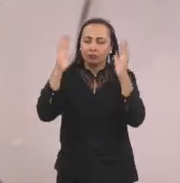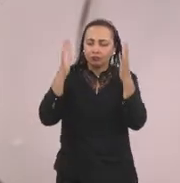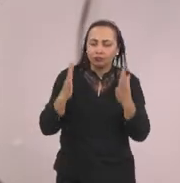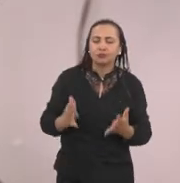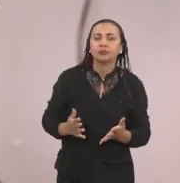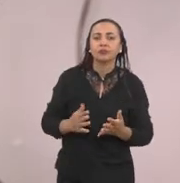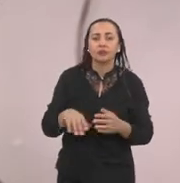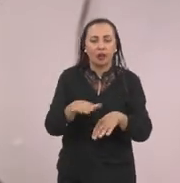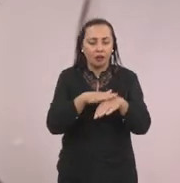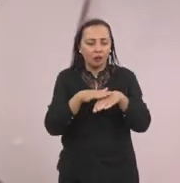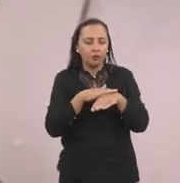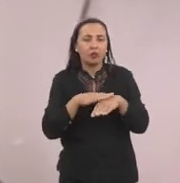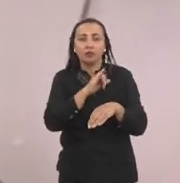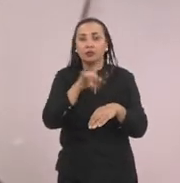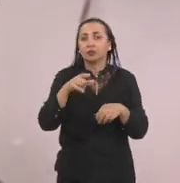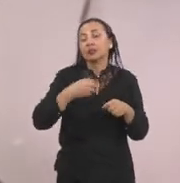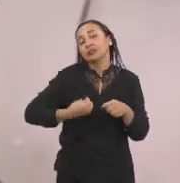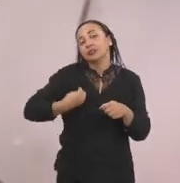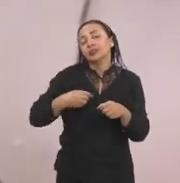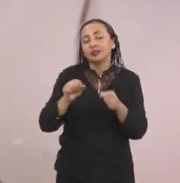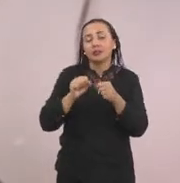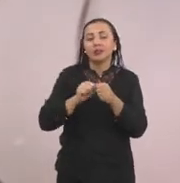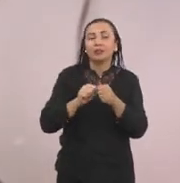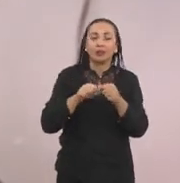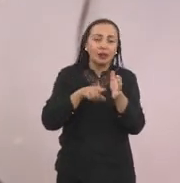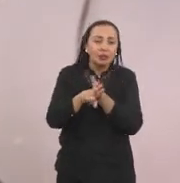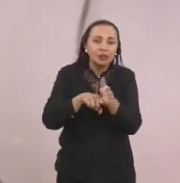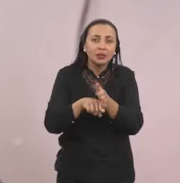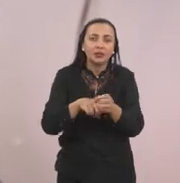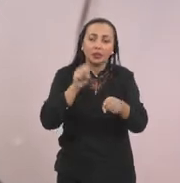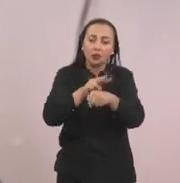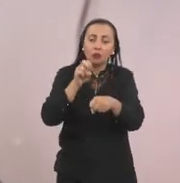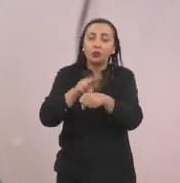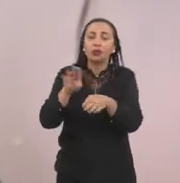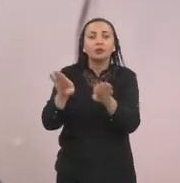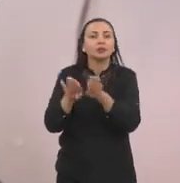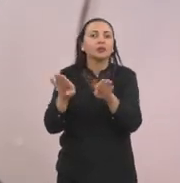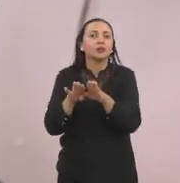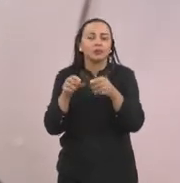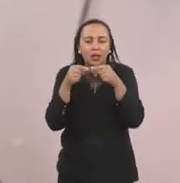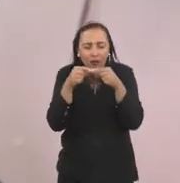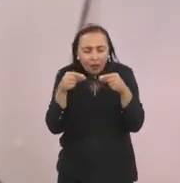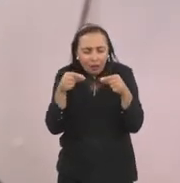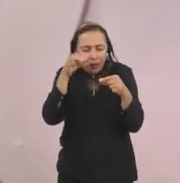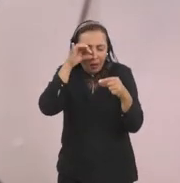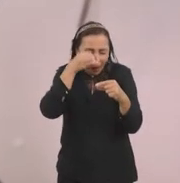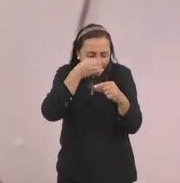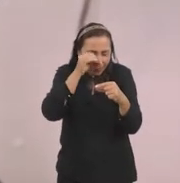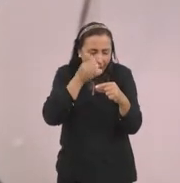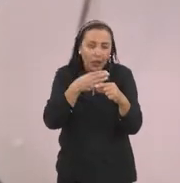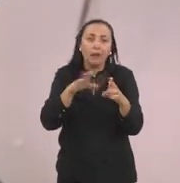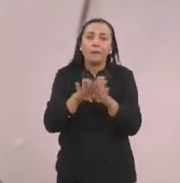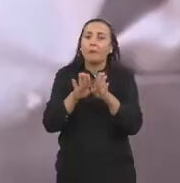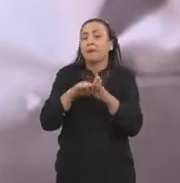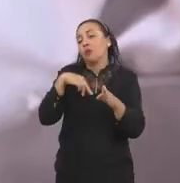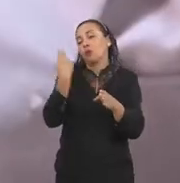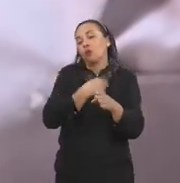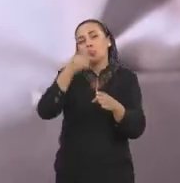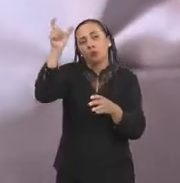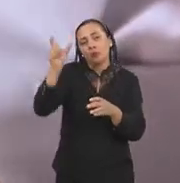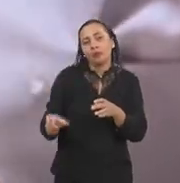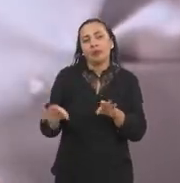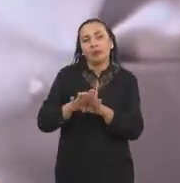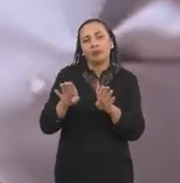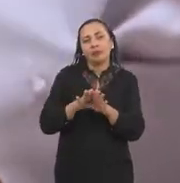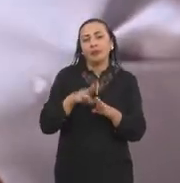conversei com ele para saber se ele estava fazendo a pesquisa do vírus também na lâmina, porque eu teria interesse que ele fizesse o dos nossos pacientes também. E